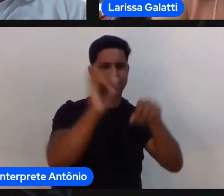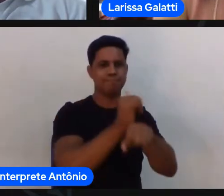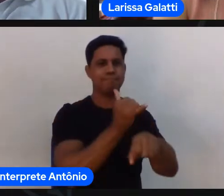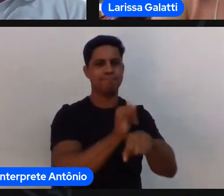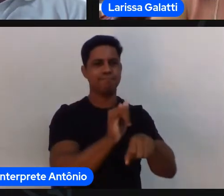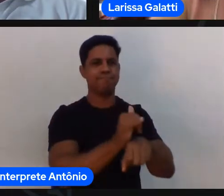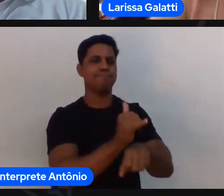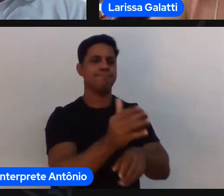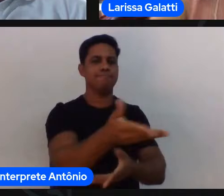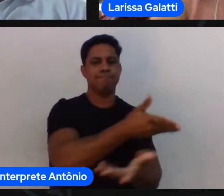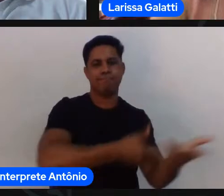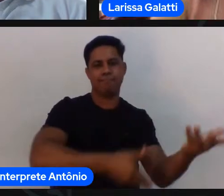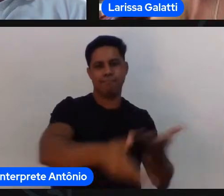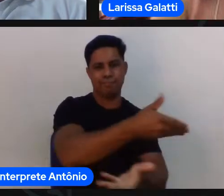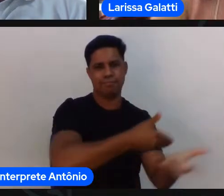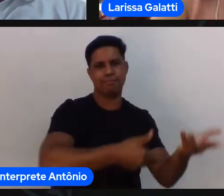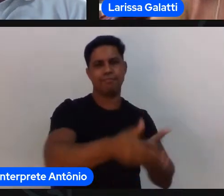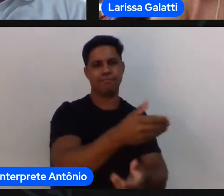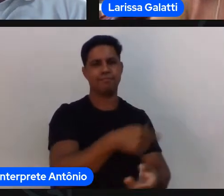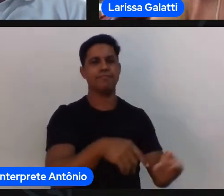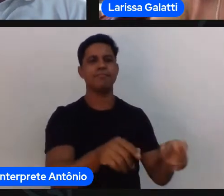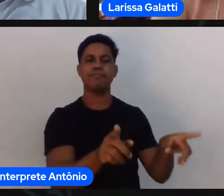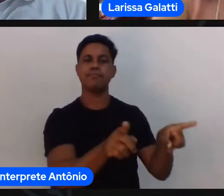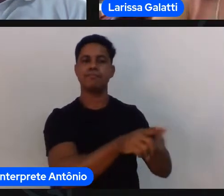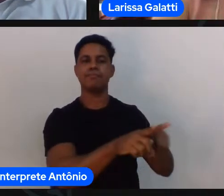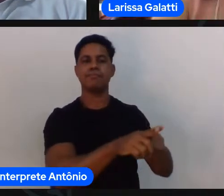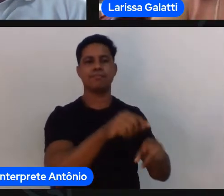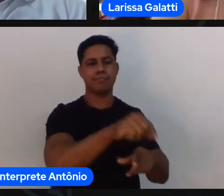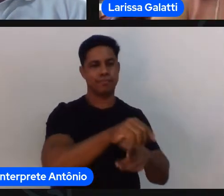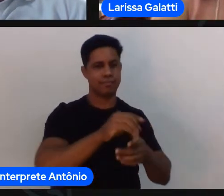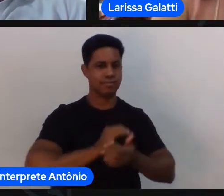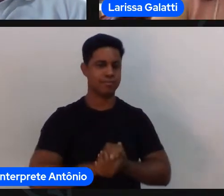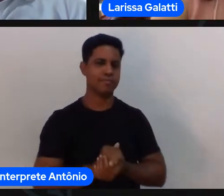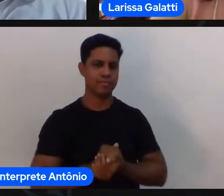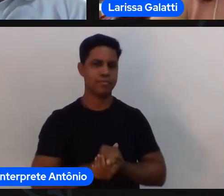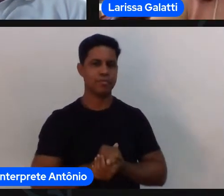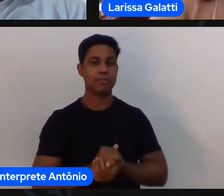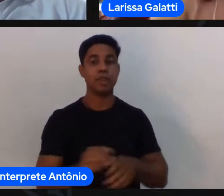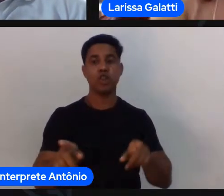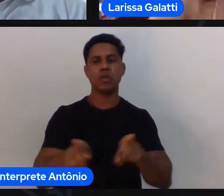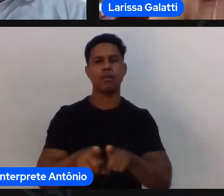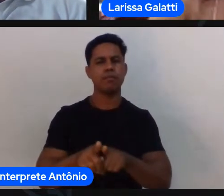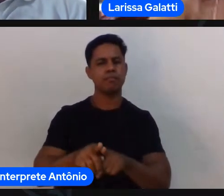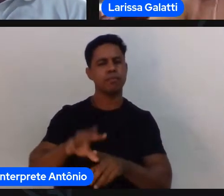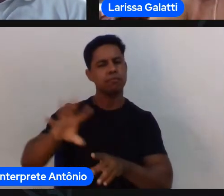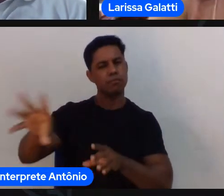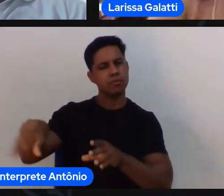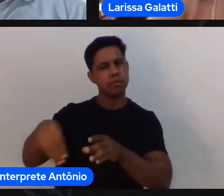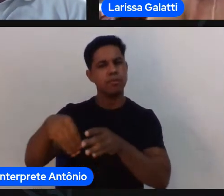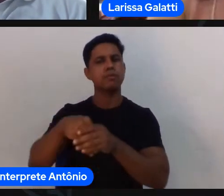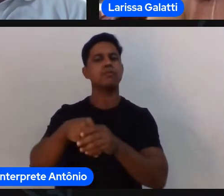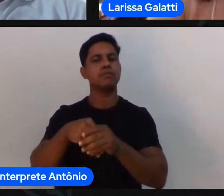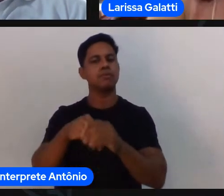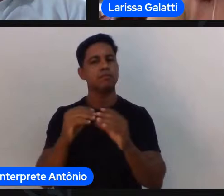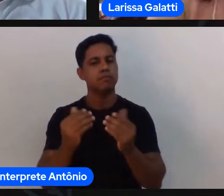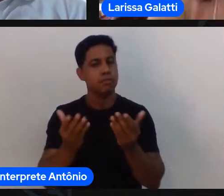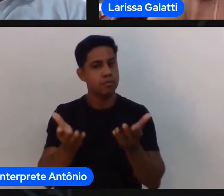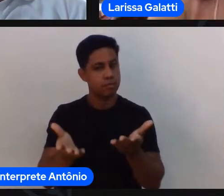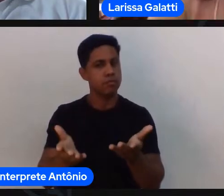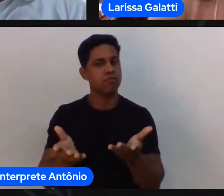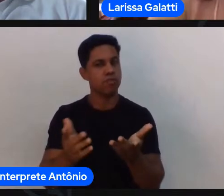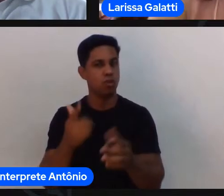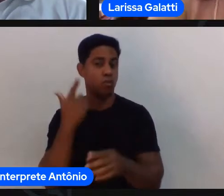e estou abordando quem aprende a partir de questionamentos para que compreenda o jogo acho uma abordagem incrível